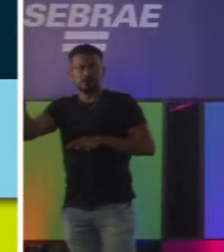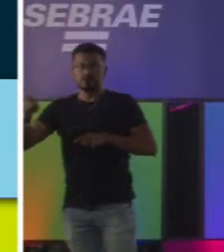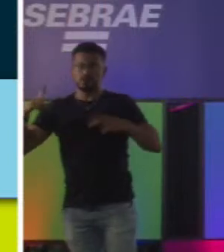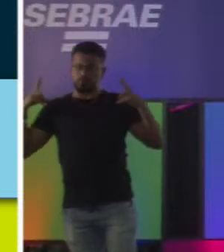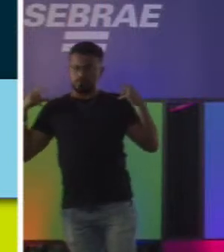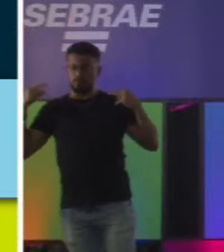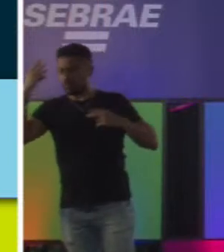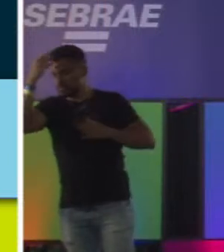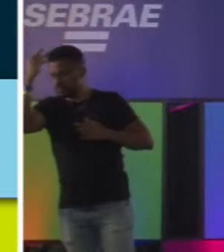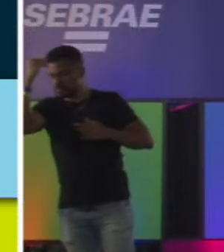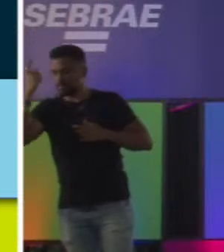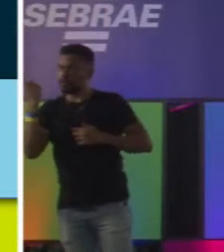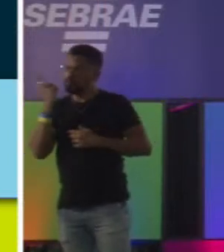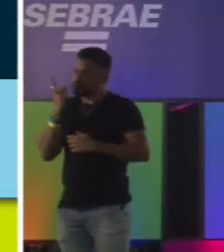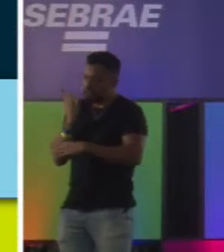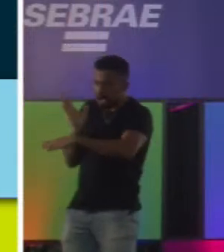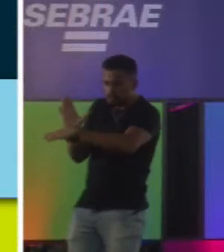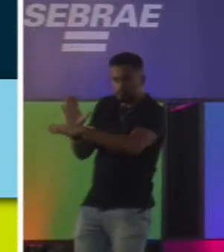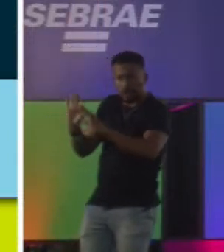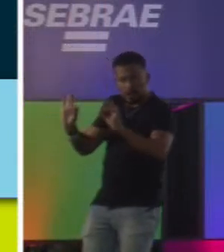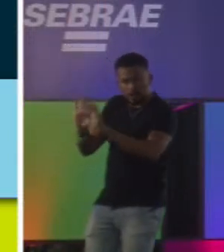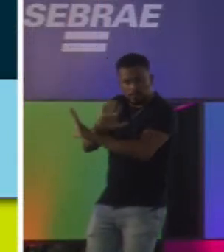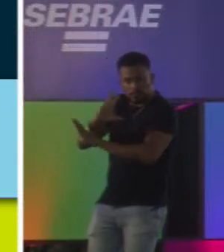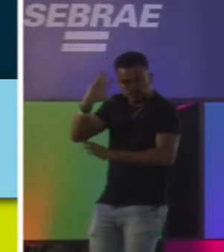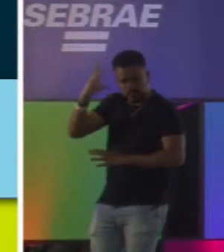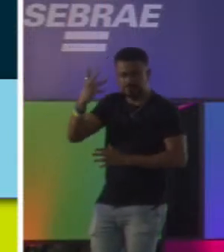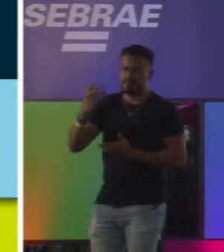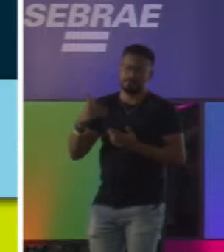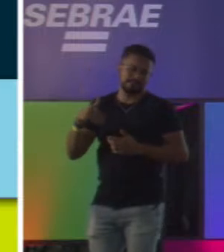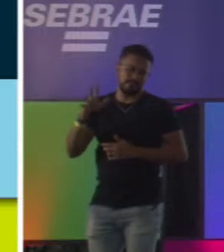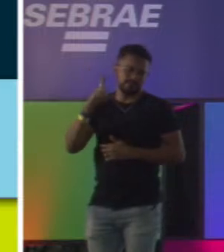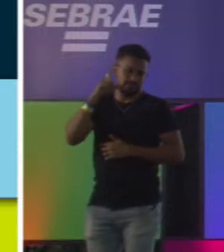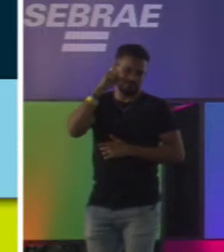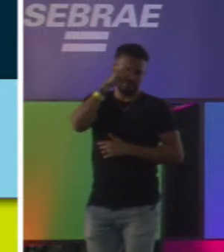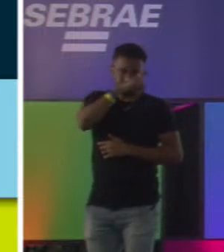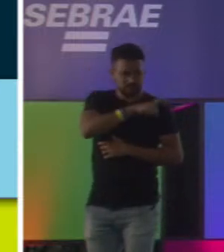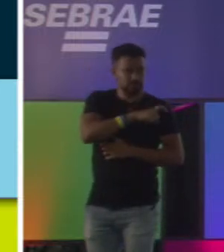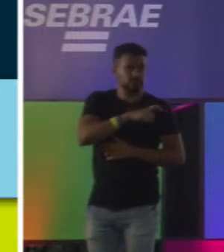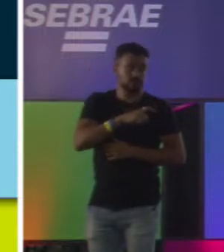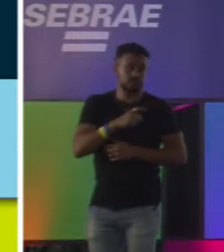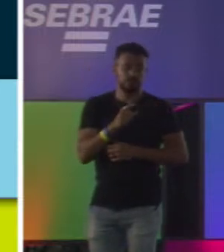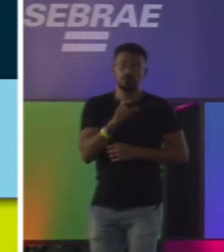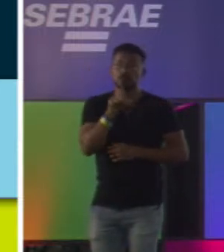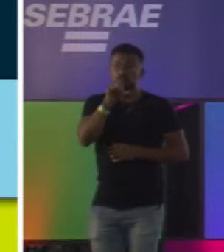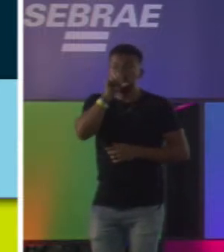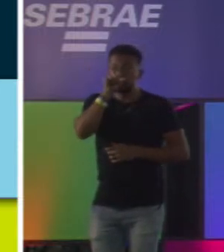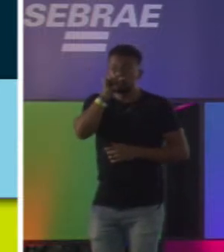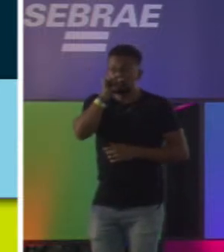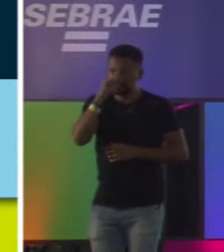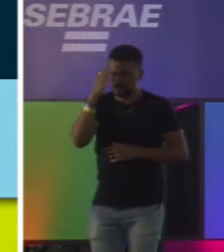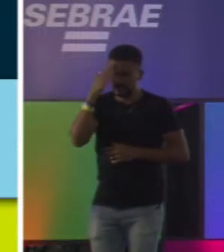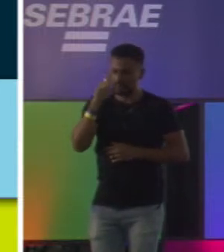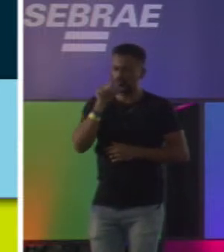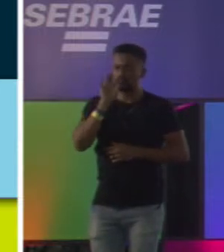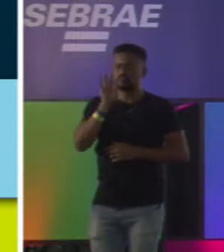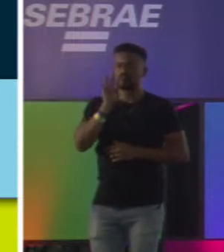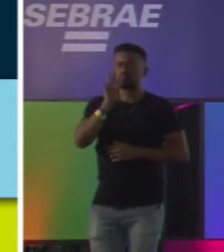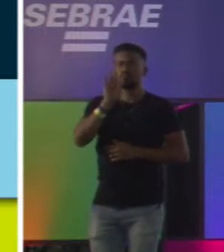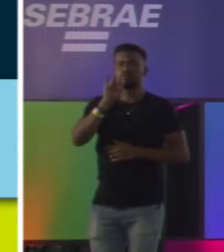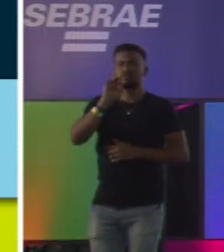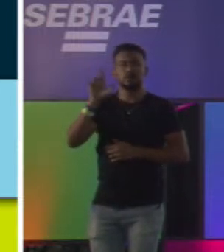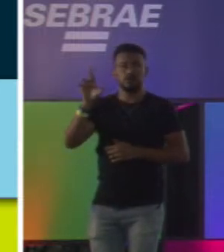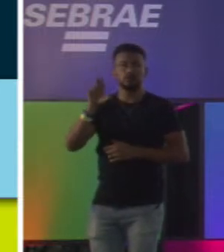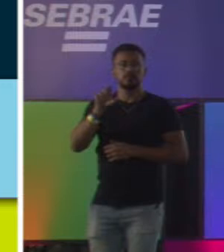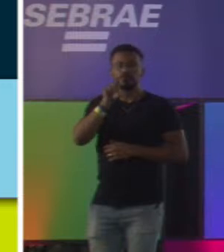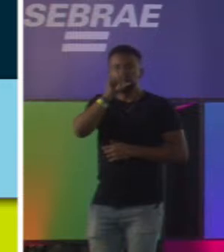motorista e faça essa viagem do jeito que quer? É mais difícil. O próprio Twitter, quando ele começou, ele teve uma estratégia de grafo muito